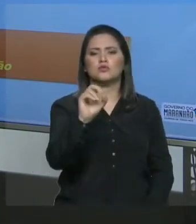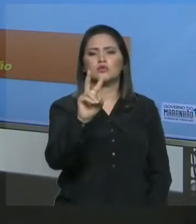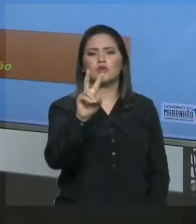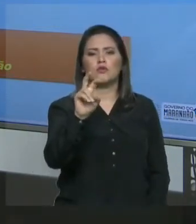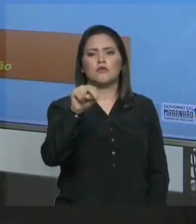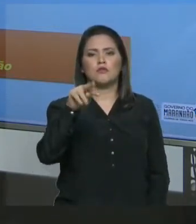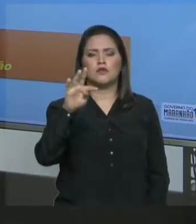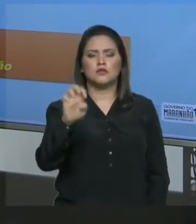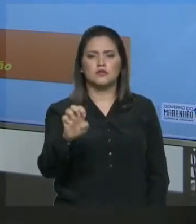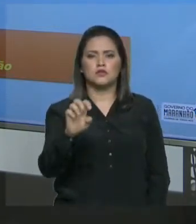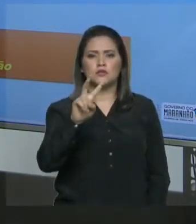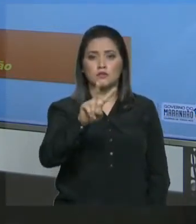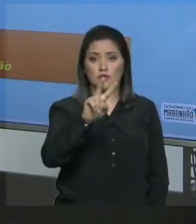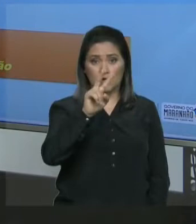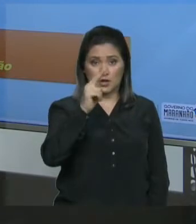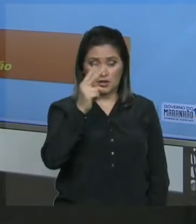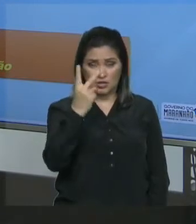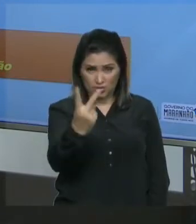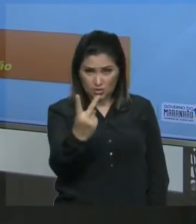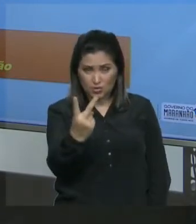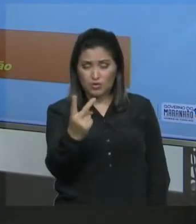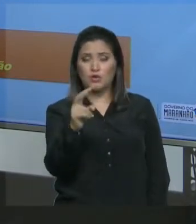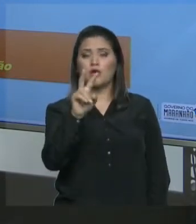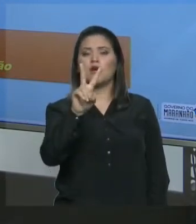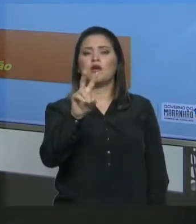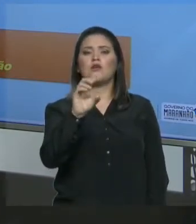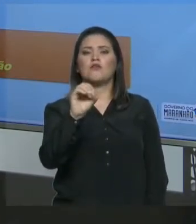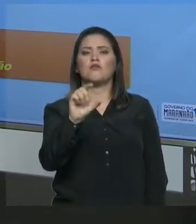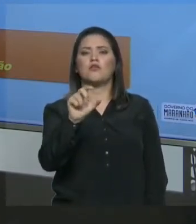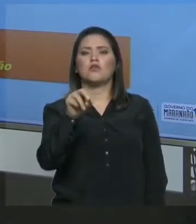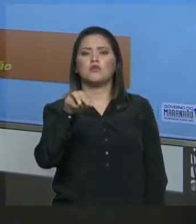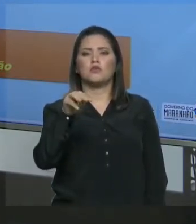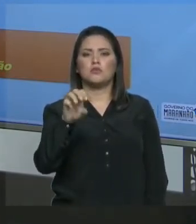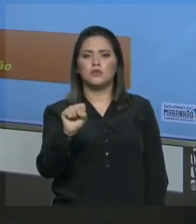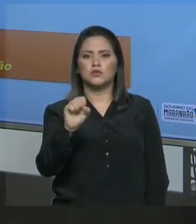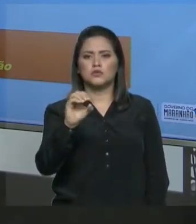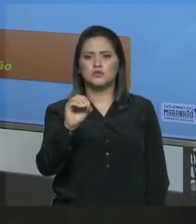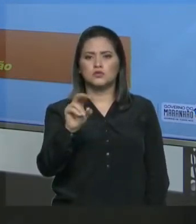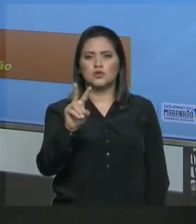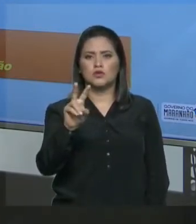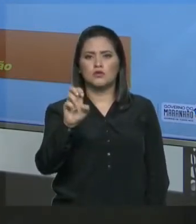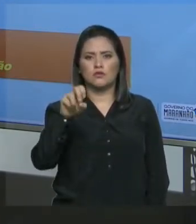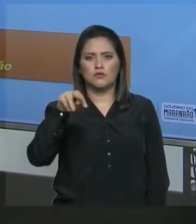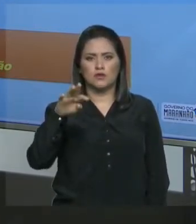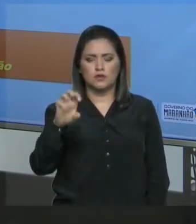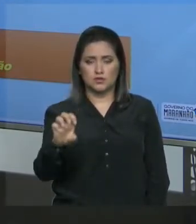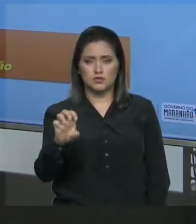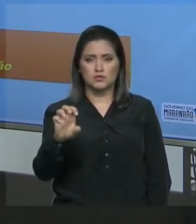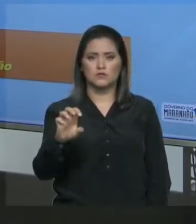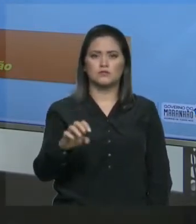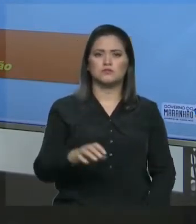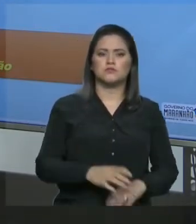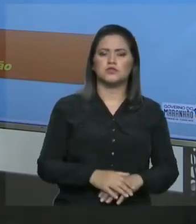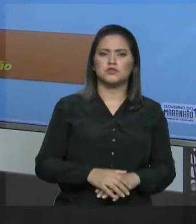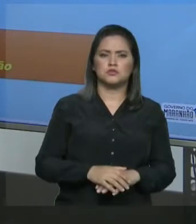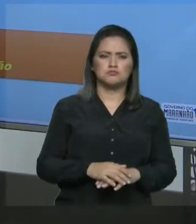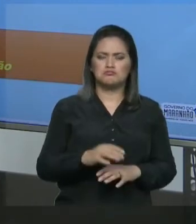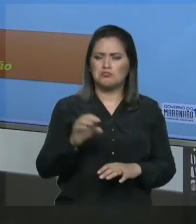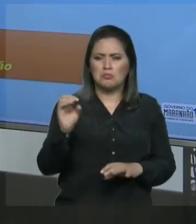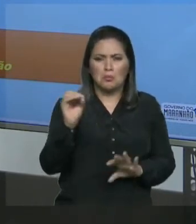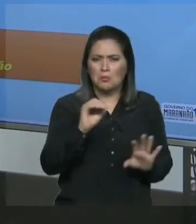do solvente. N2, número de mols do solvente. E que eu não trabalhar com índice nenhum, nem índice